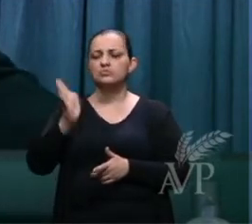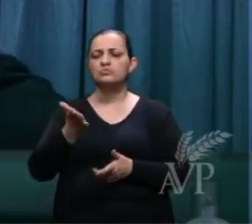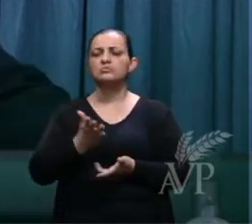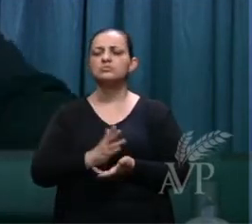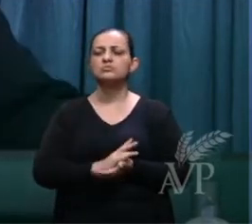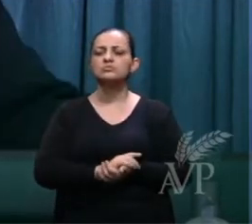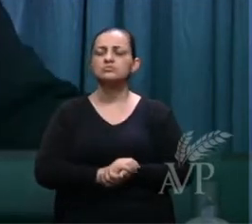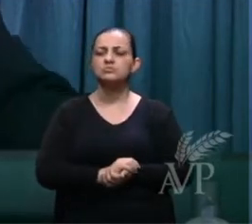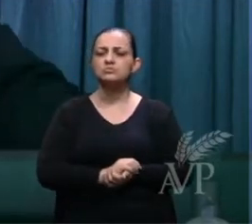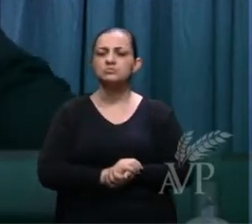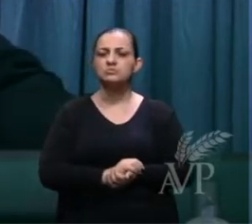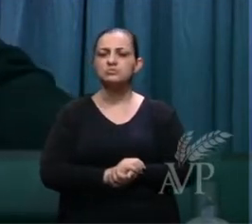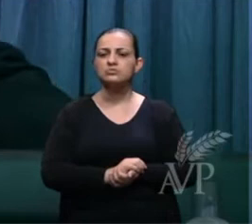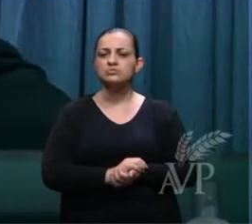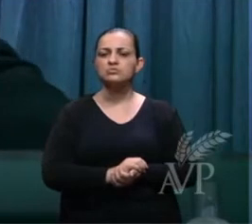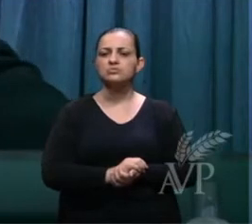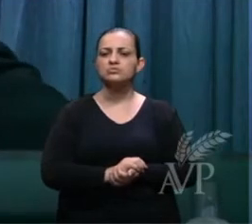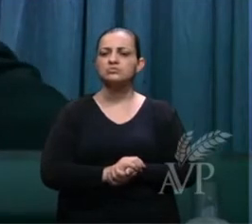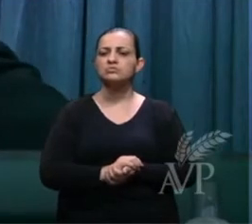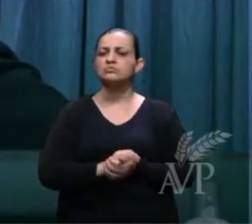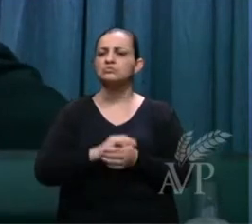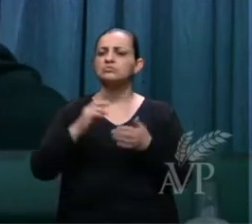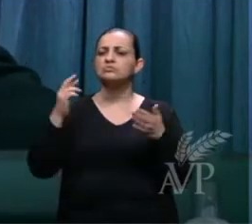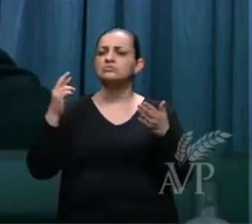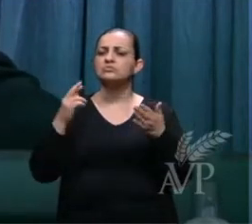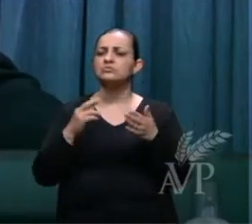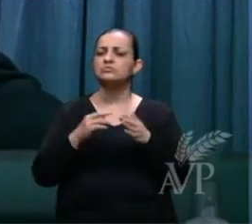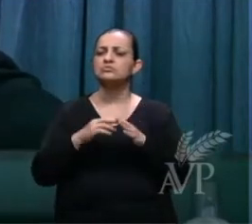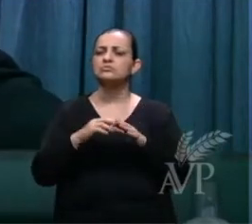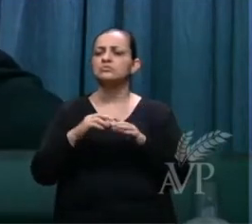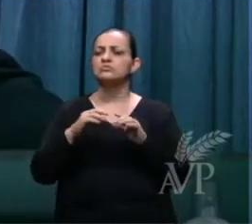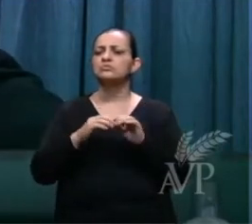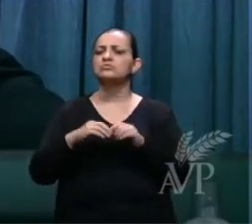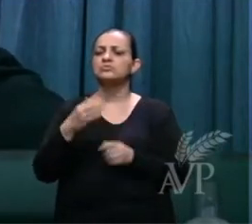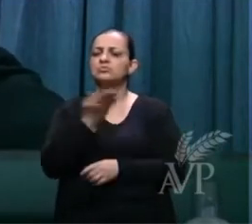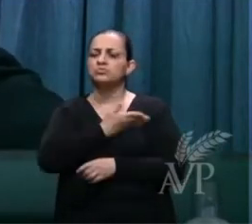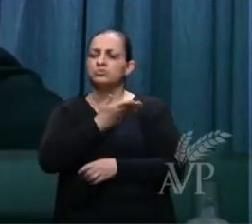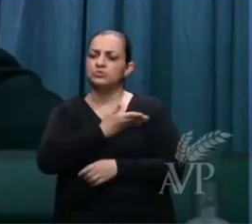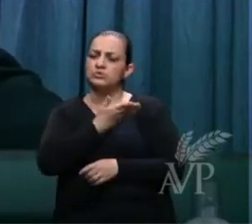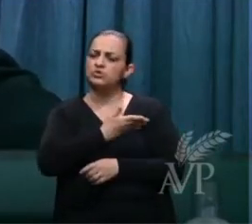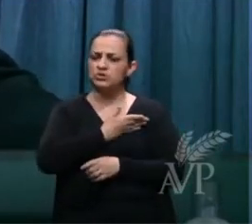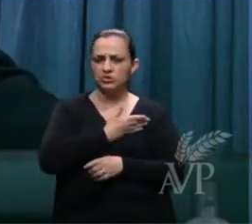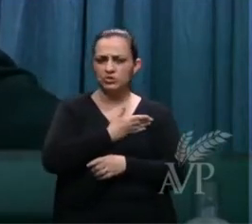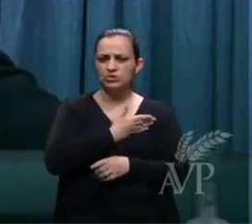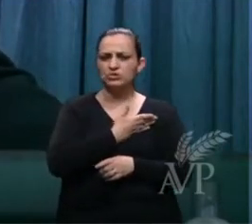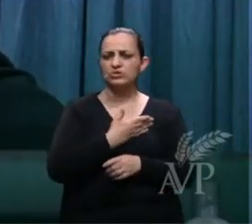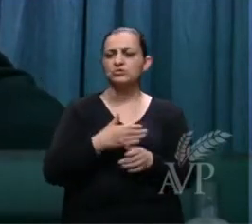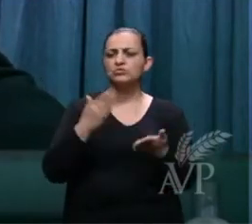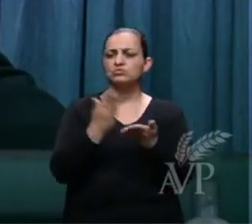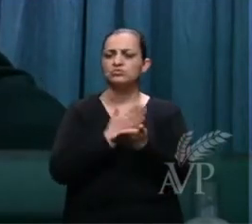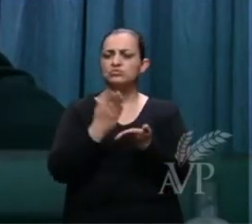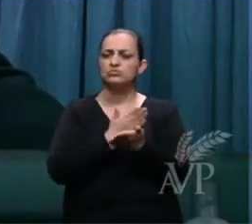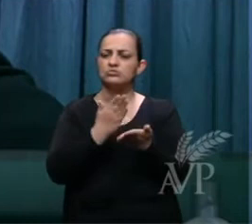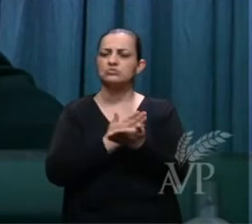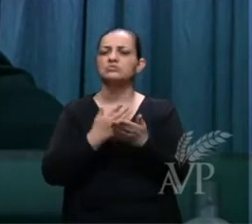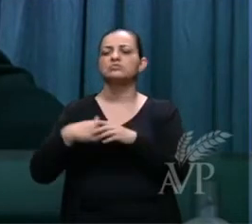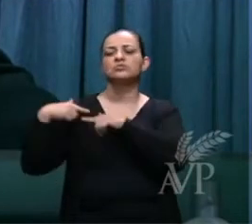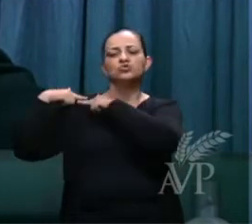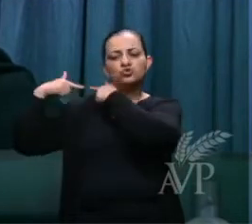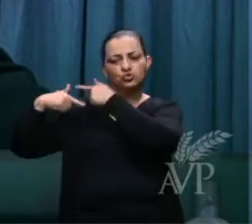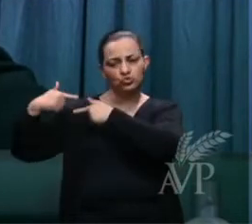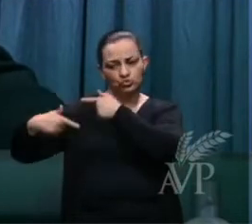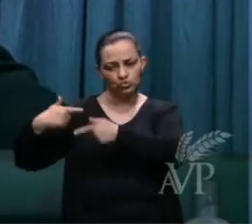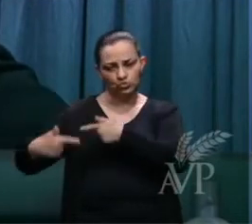raízes, aquela que fala os amigos do irmão Brana, como chama? Era geração.